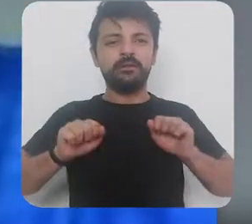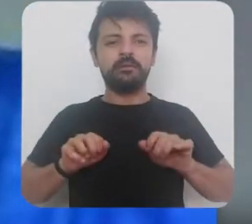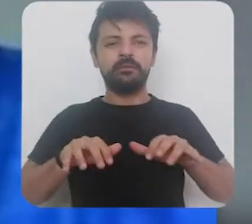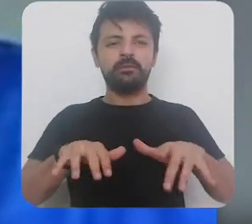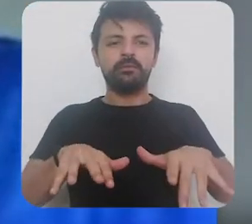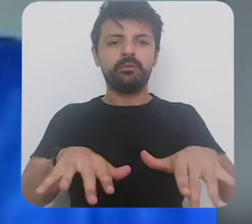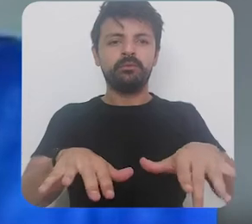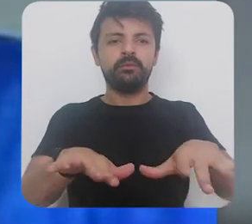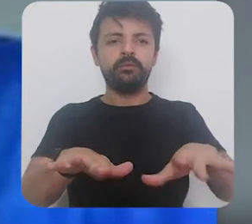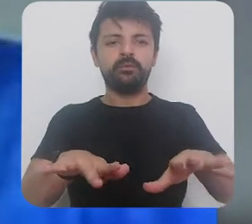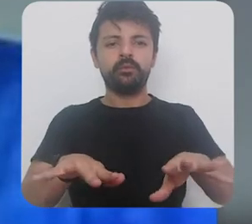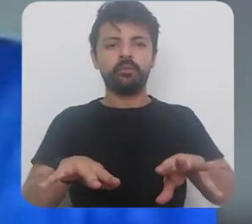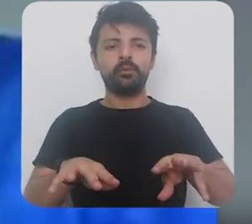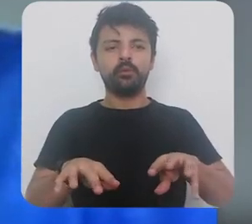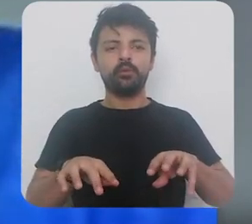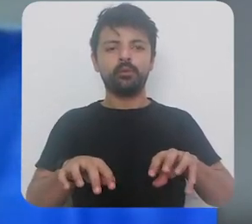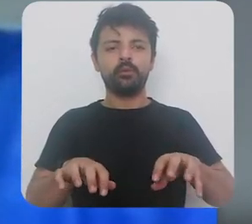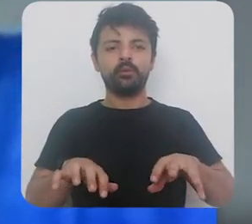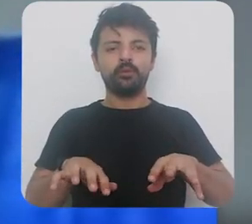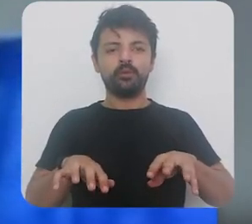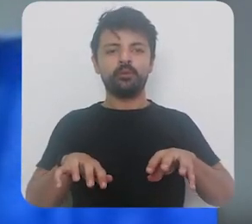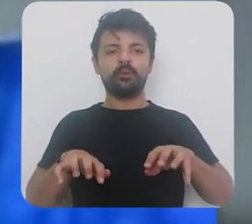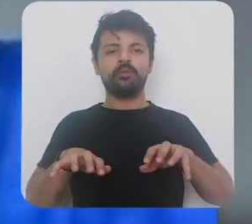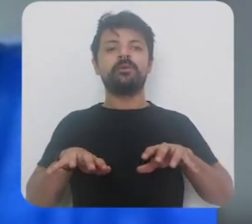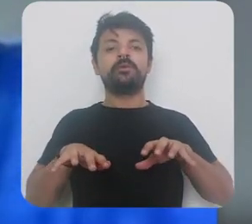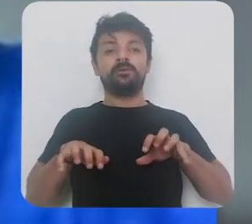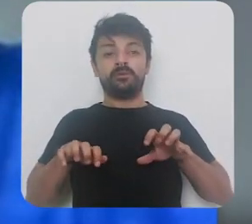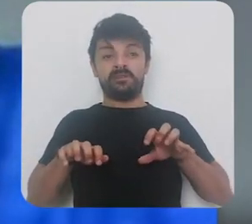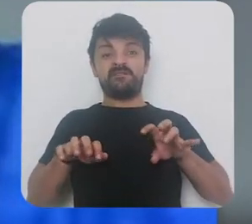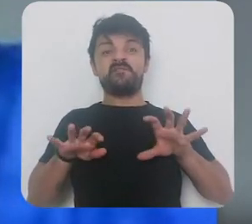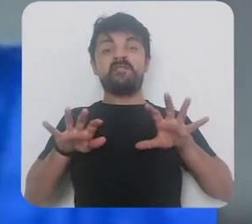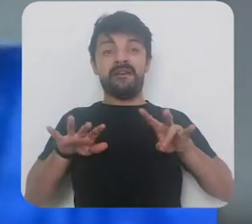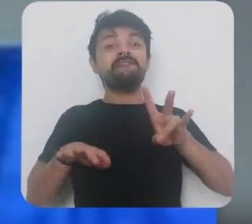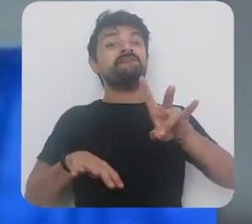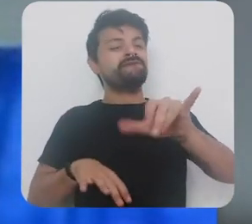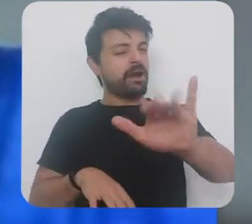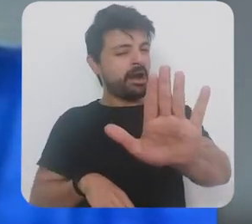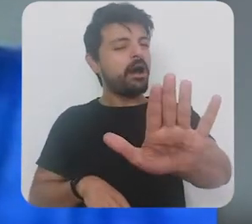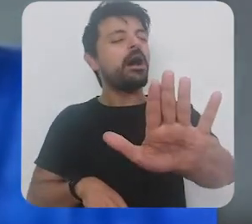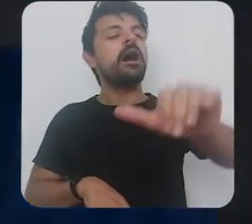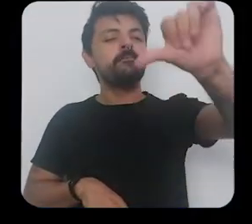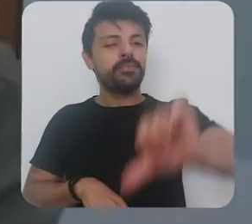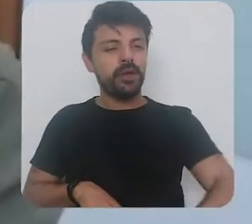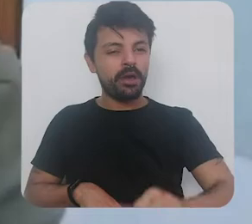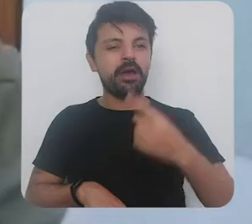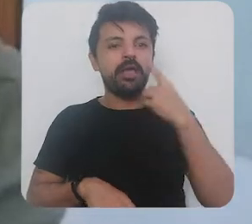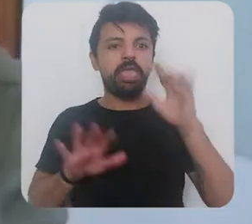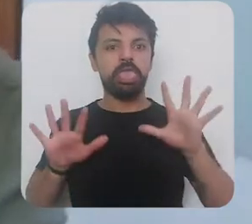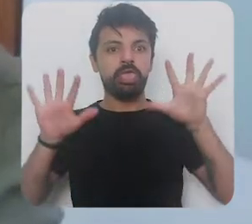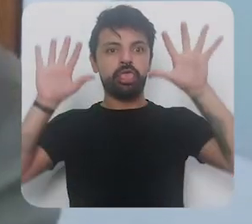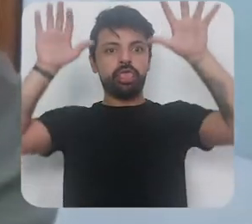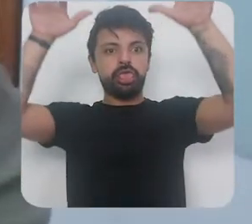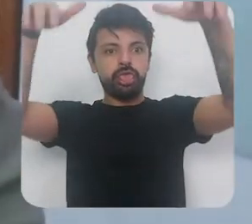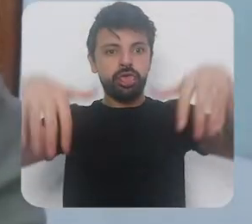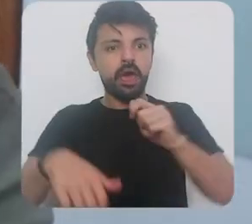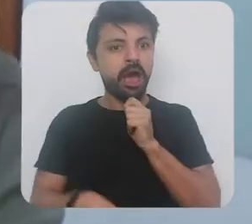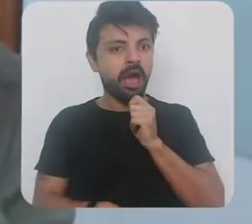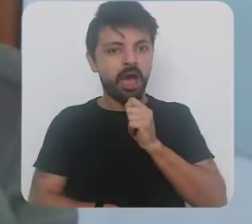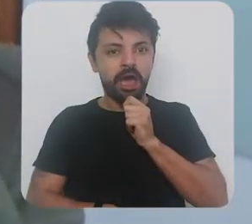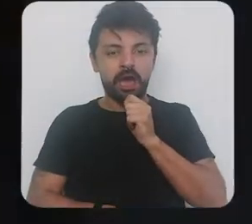tsunami ou seja está ruim agora se prepara para que vai ficar pior vem a onda grande